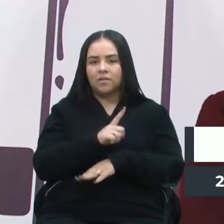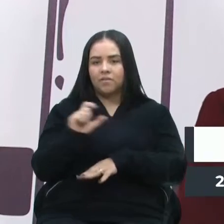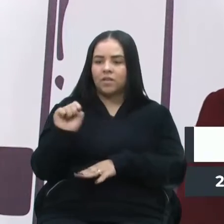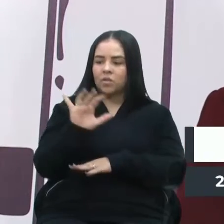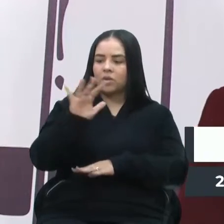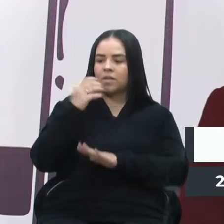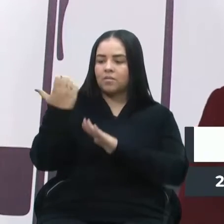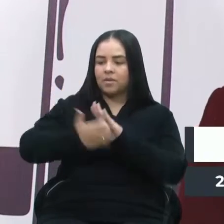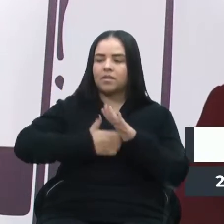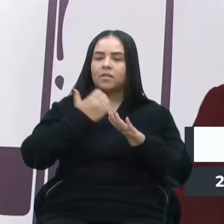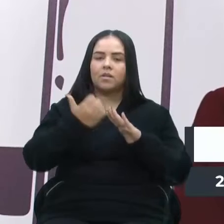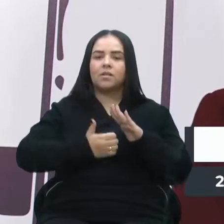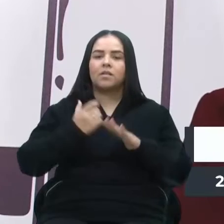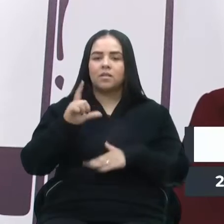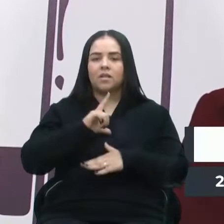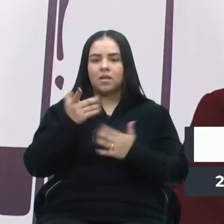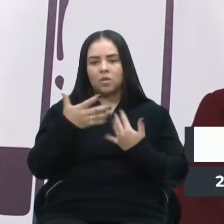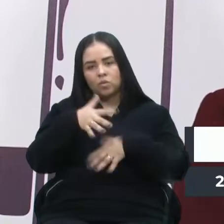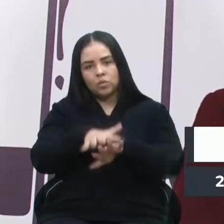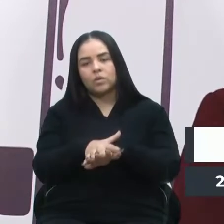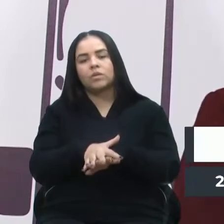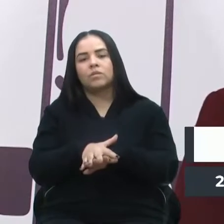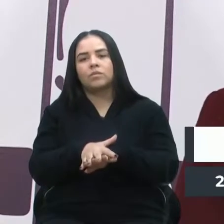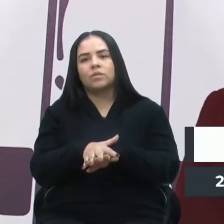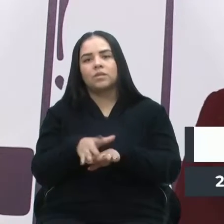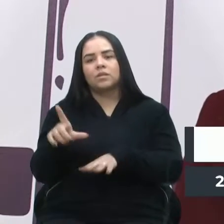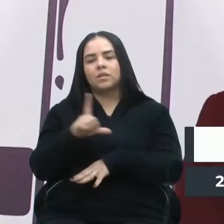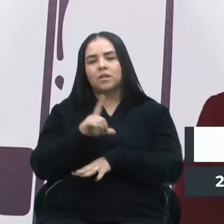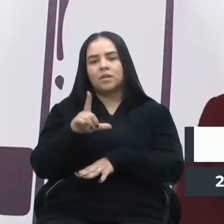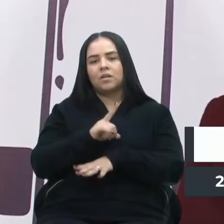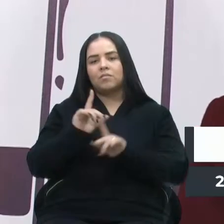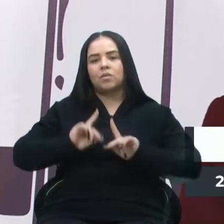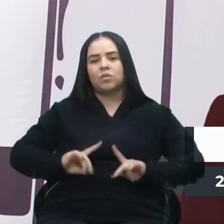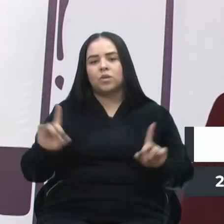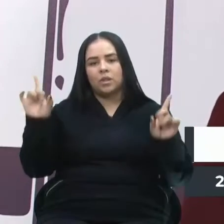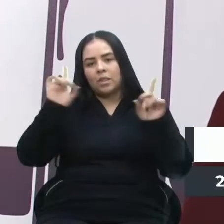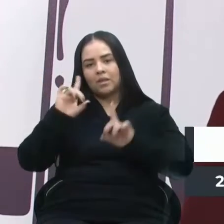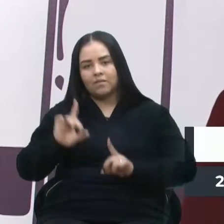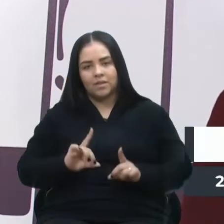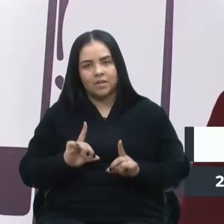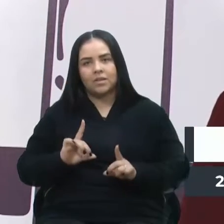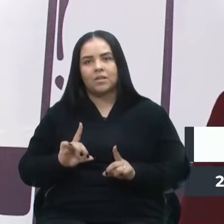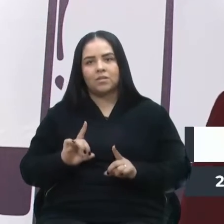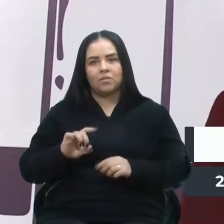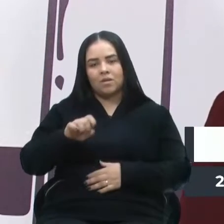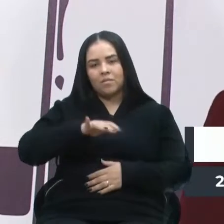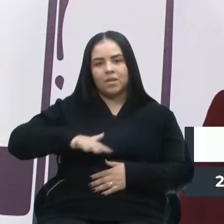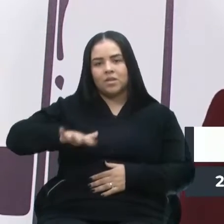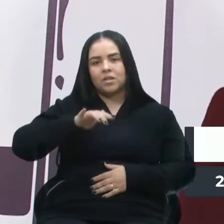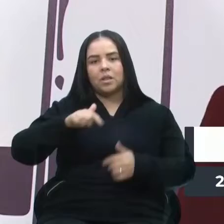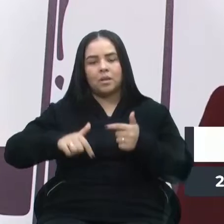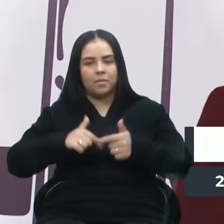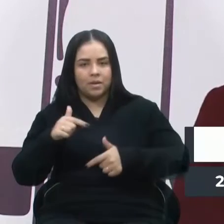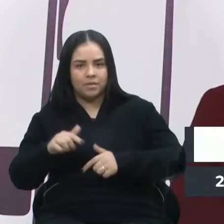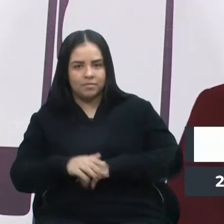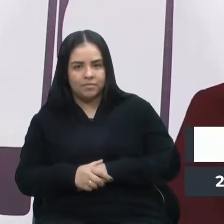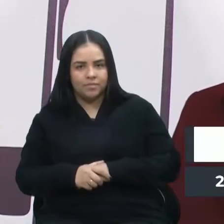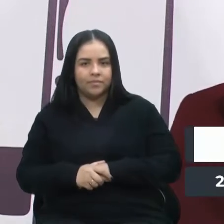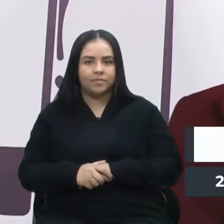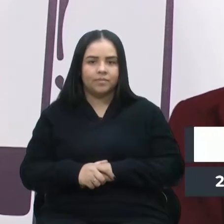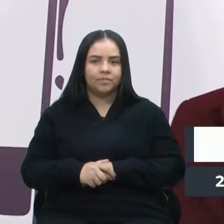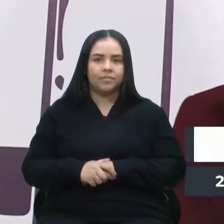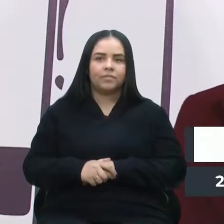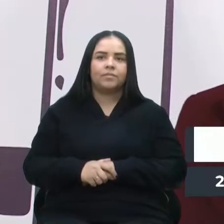empresas que praticam a inclusão, que colocam pessoas portadoras de deficiências nos seus ambientes de trabalho. E